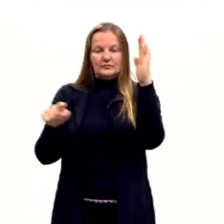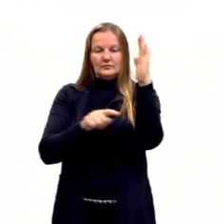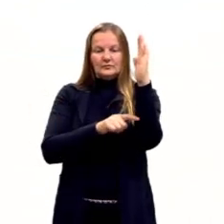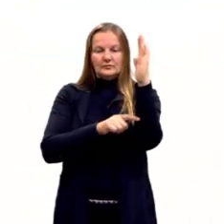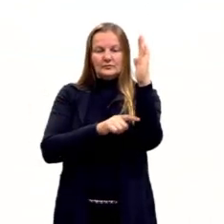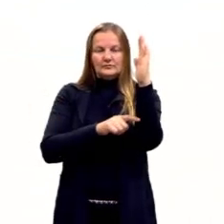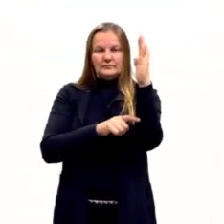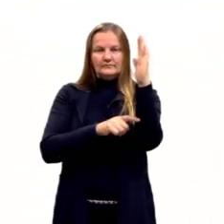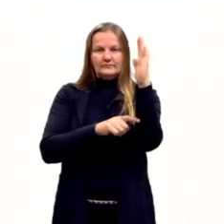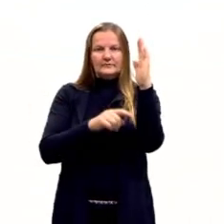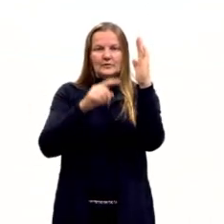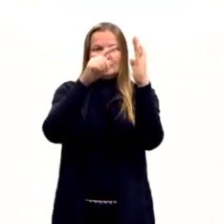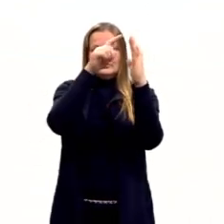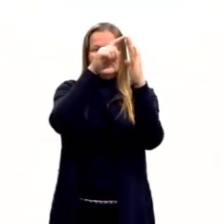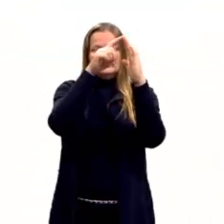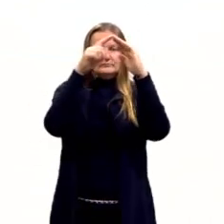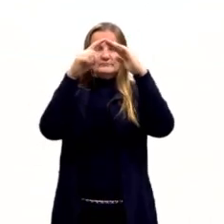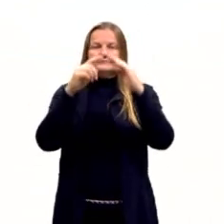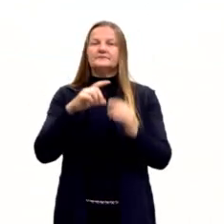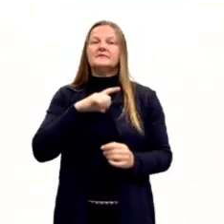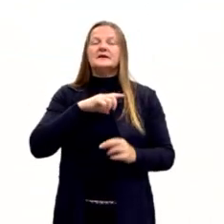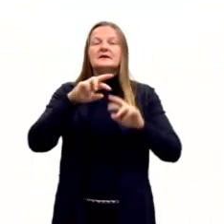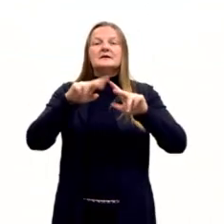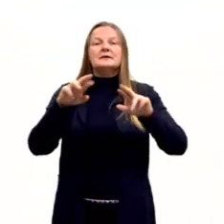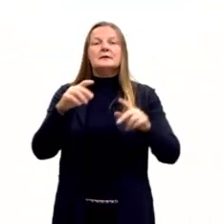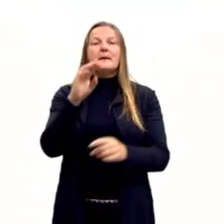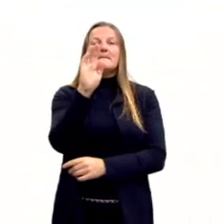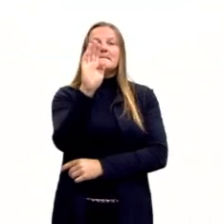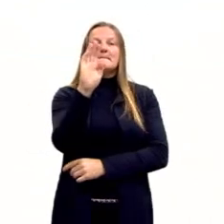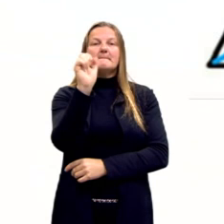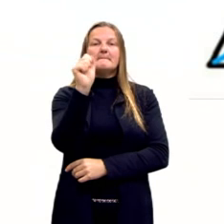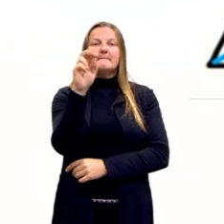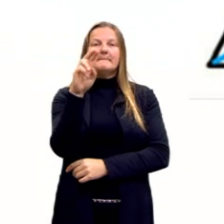encontro que é chamado então de baricentro.